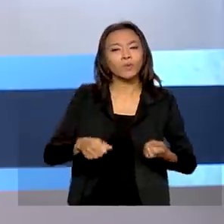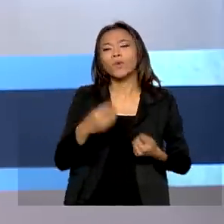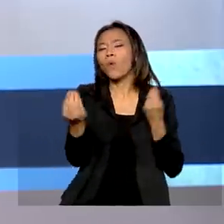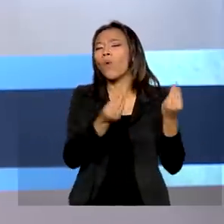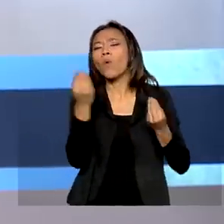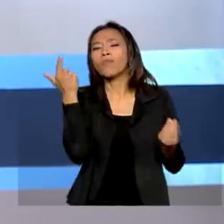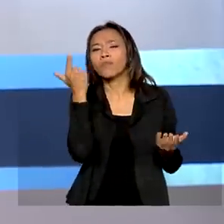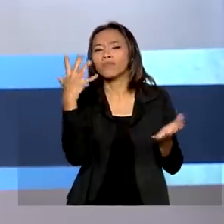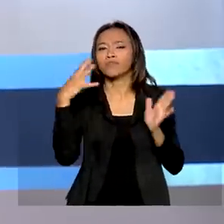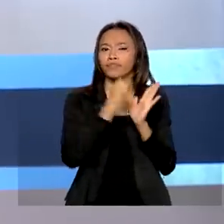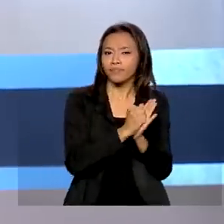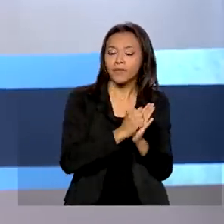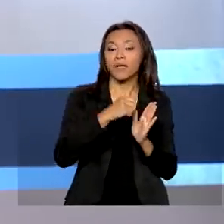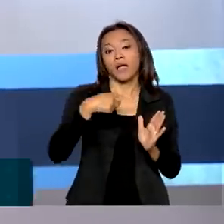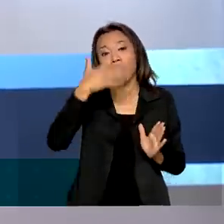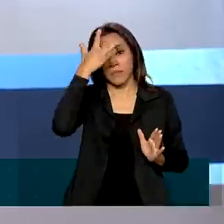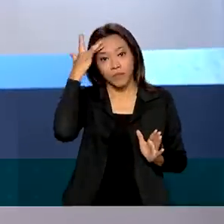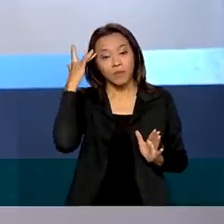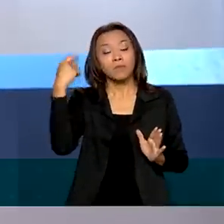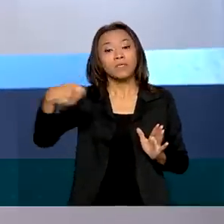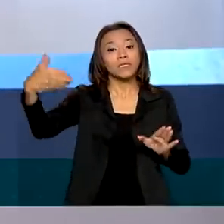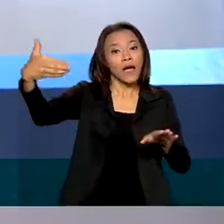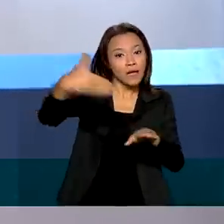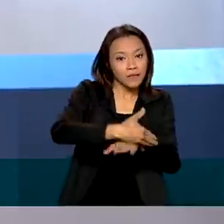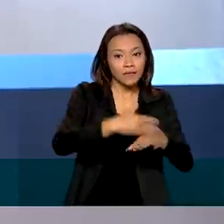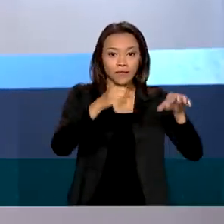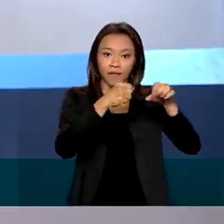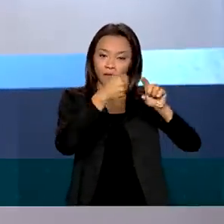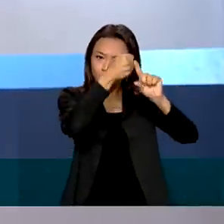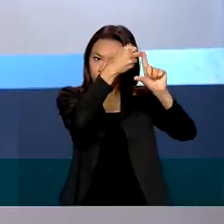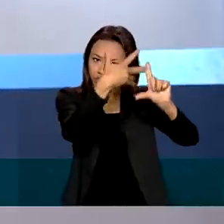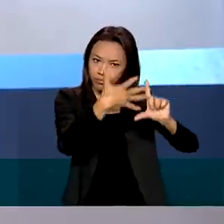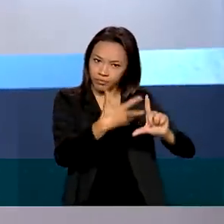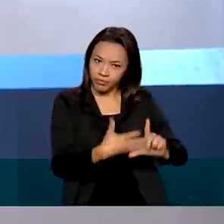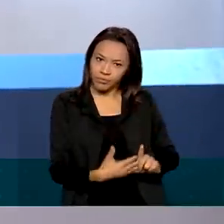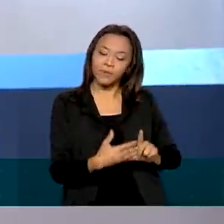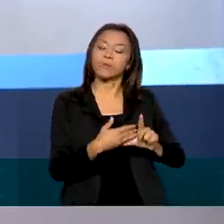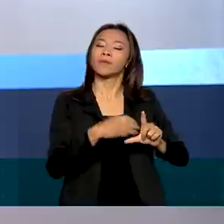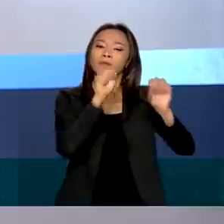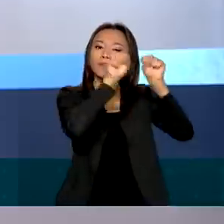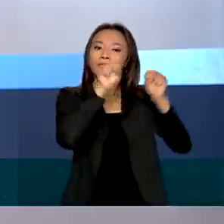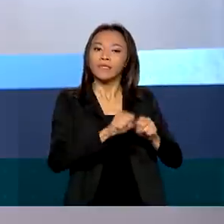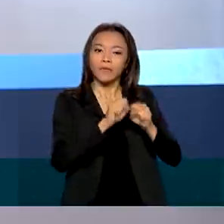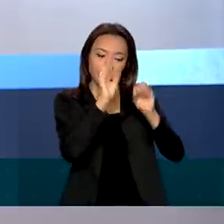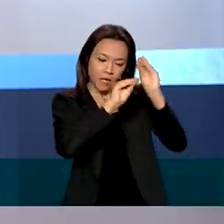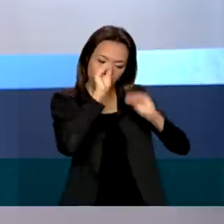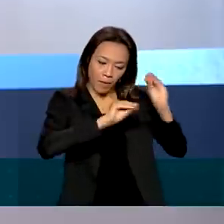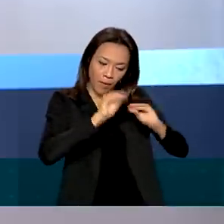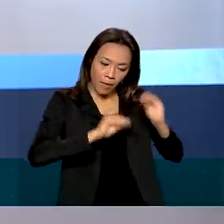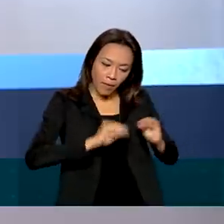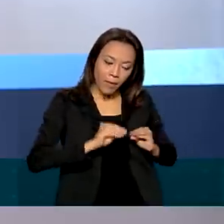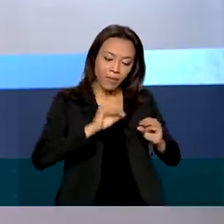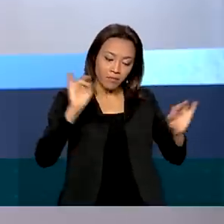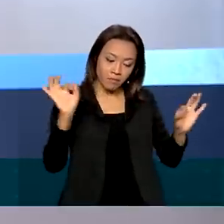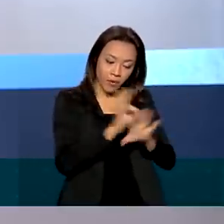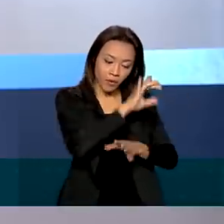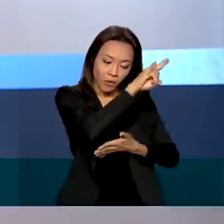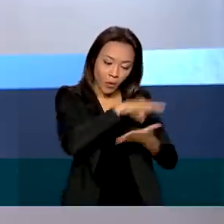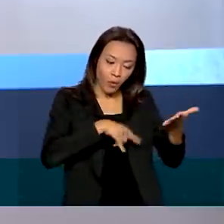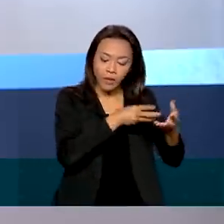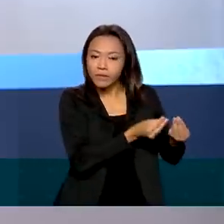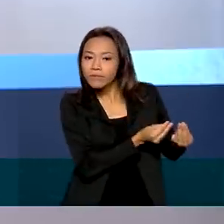da assistência social deve acessar o sistema Redes Suas para preencher o termo de adesão e encaminhar o documento para